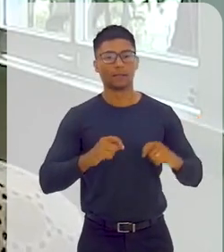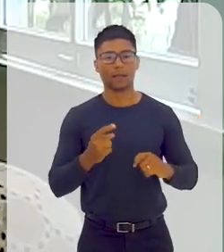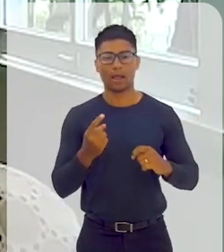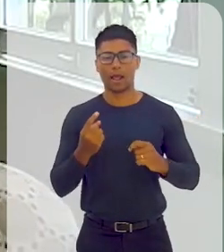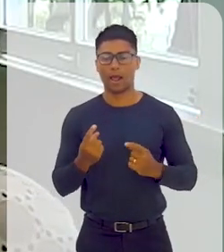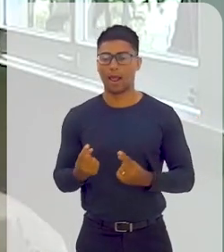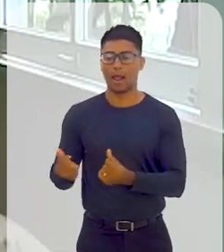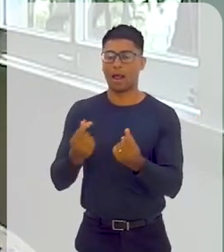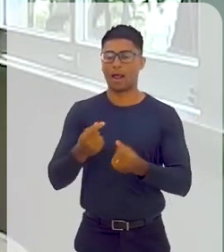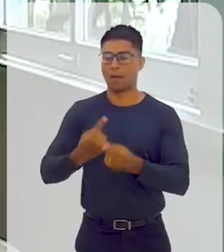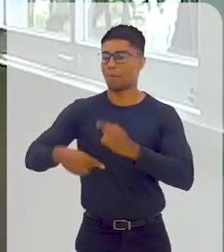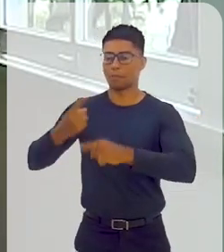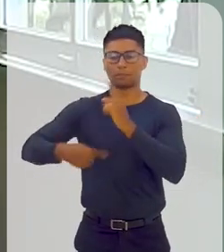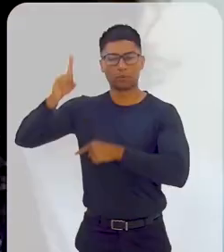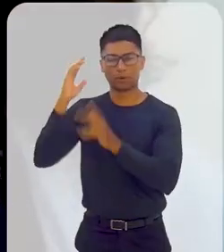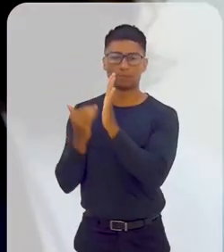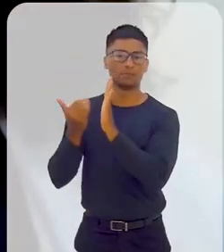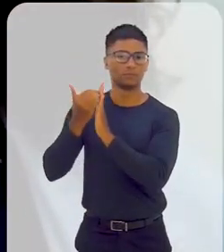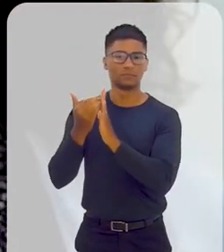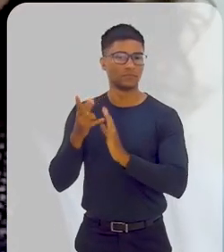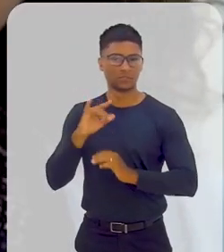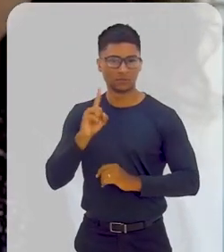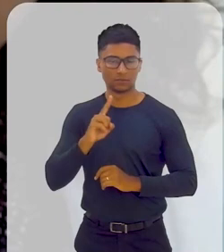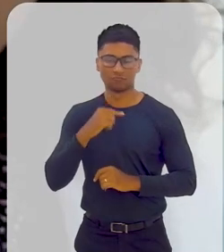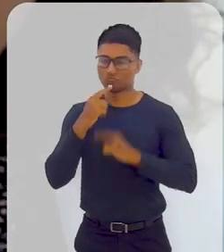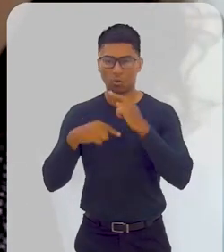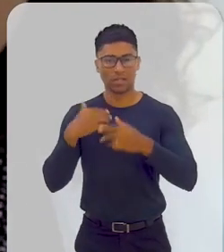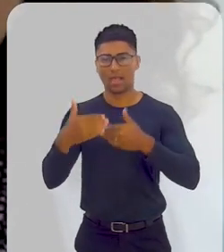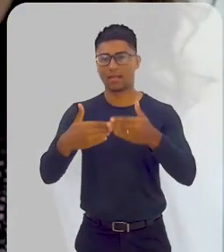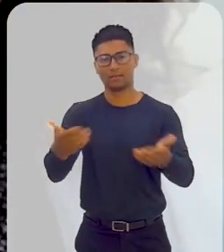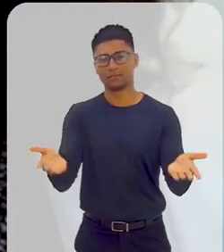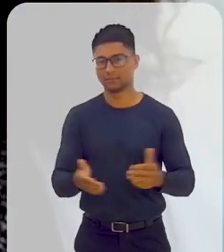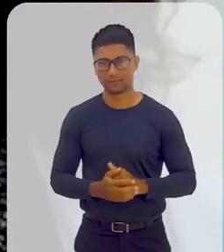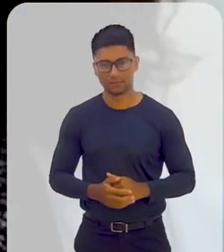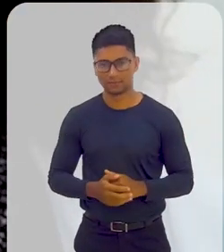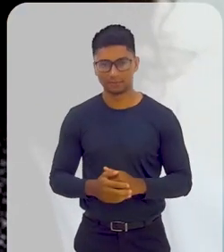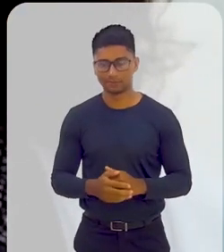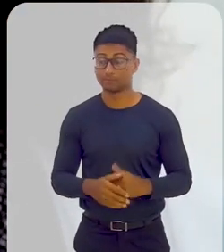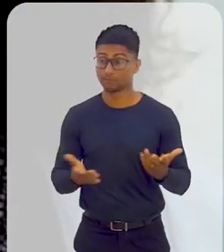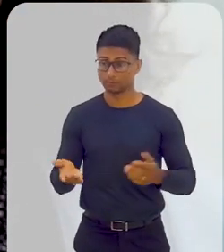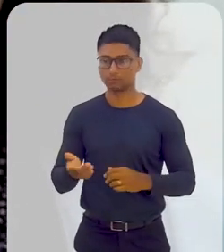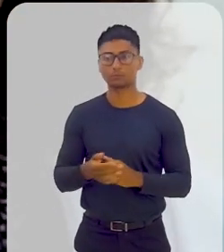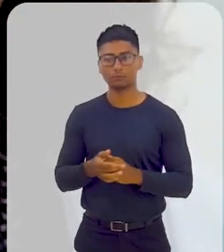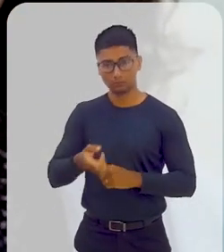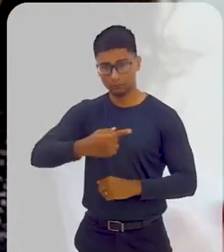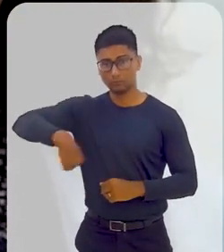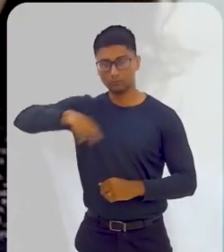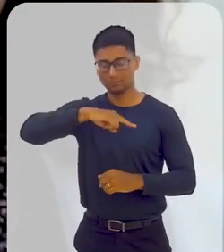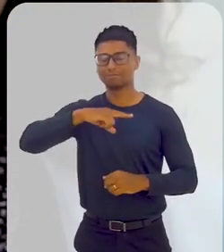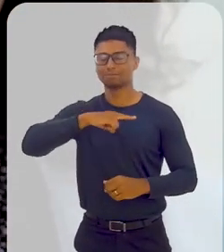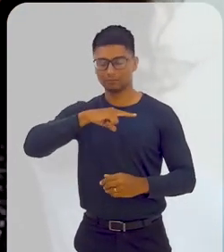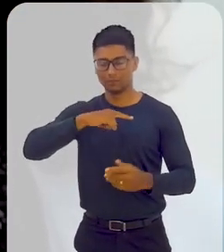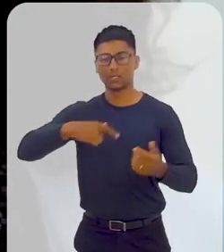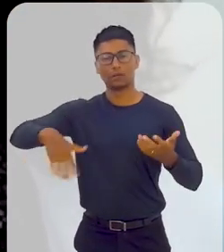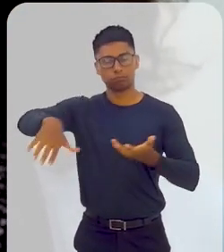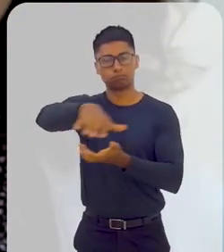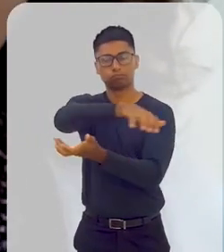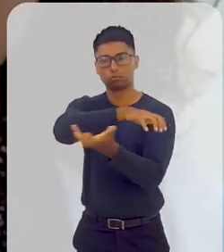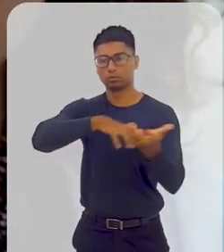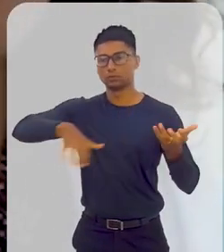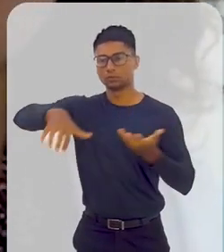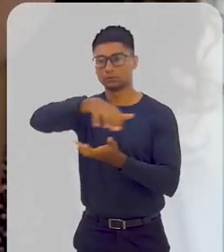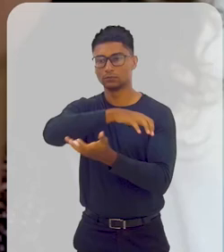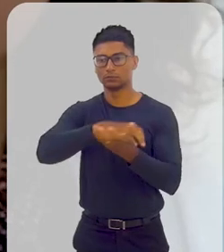Senão, não vamos para a frente. A gente passou por uma crise profunda, acelerada pela